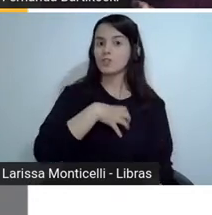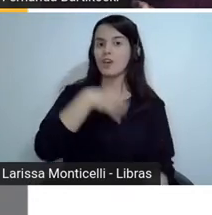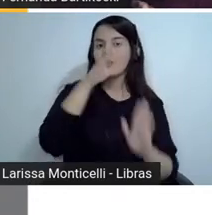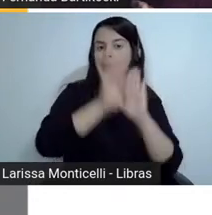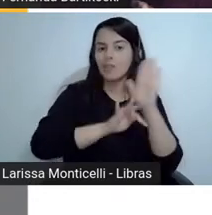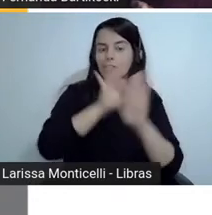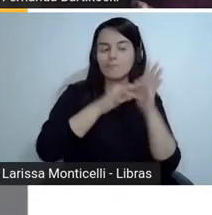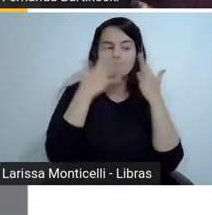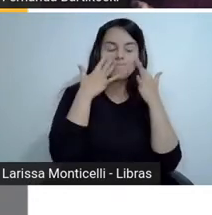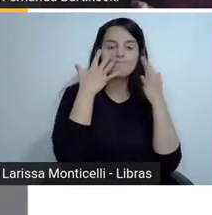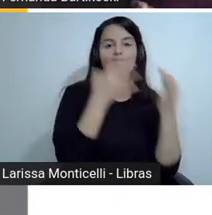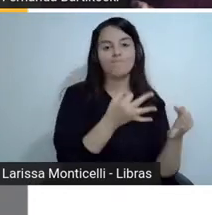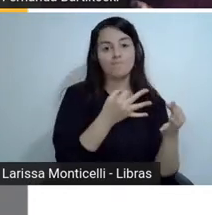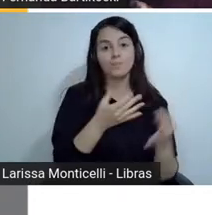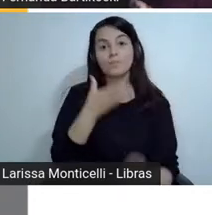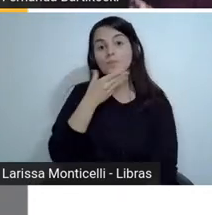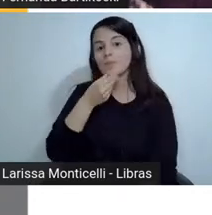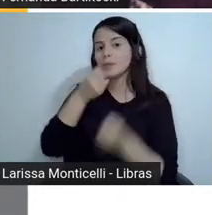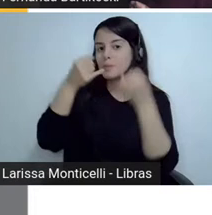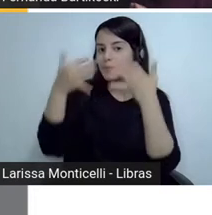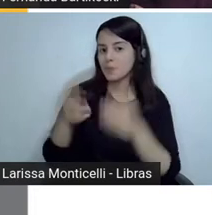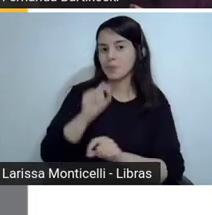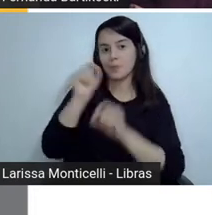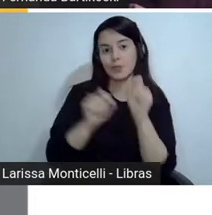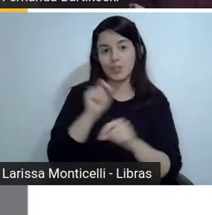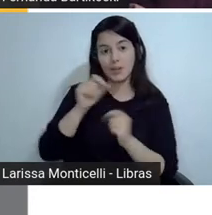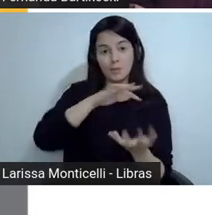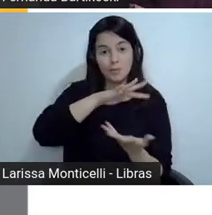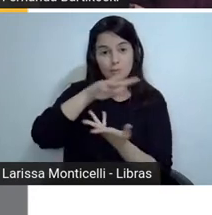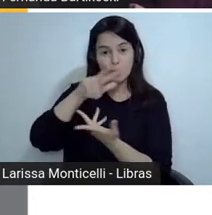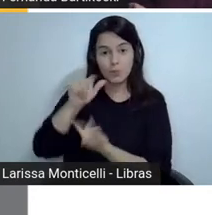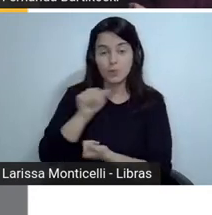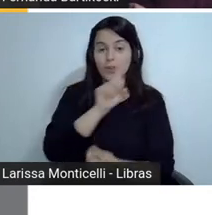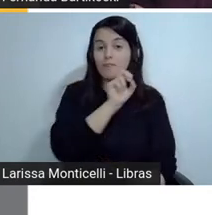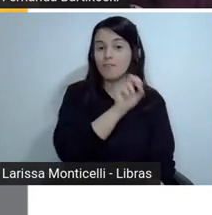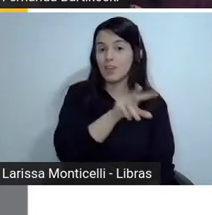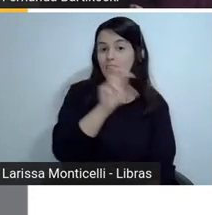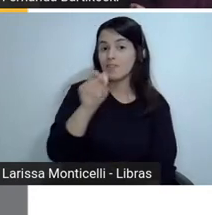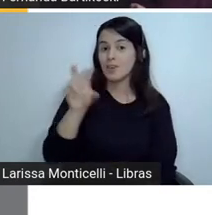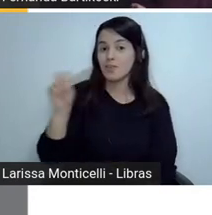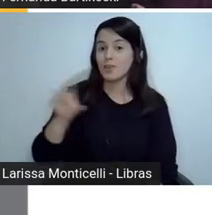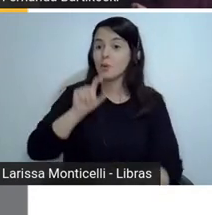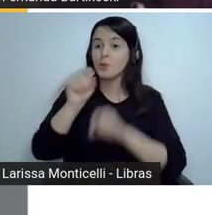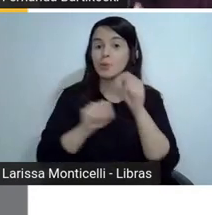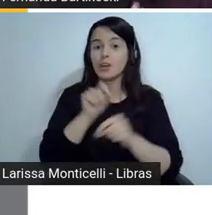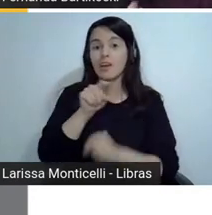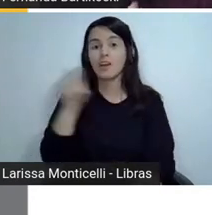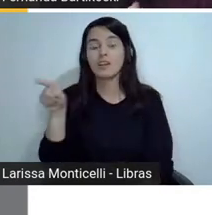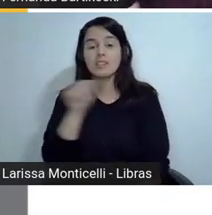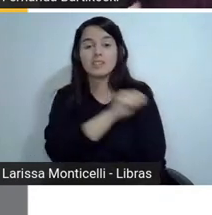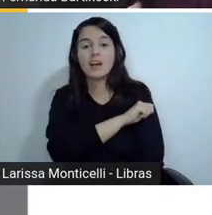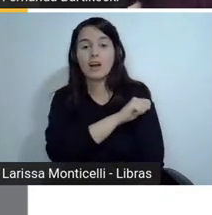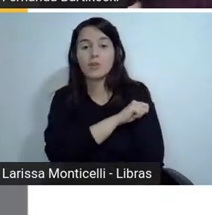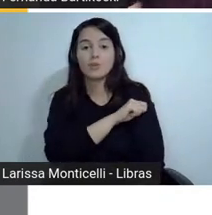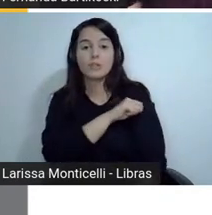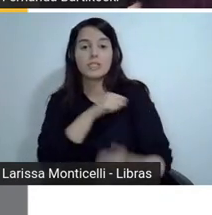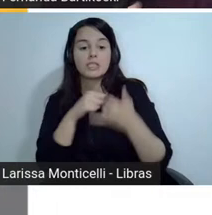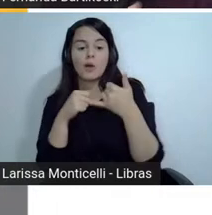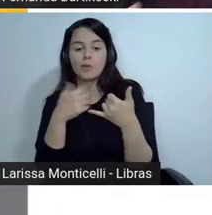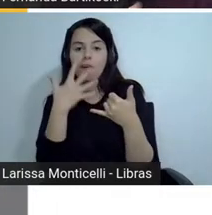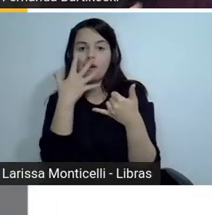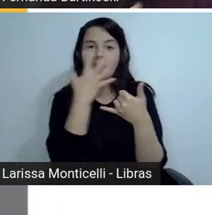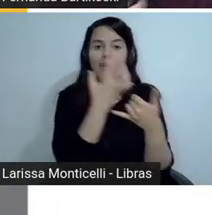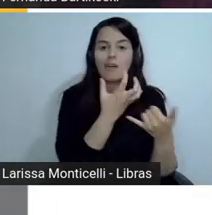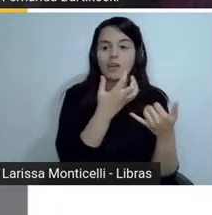que disputar a atenção dos alunos com tantos outros estímulos, isso pode ser uma faísca